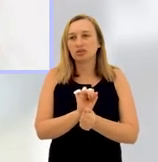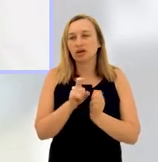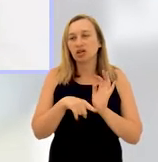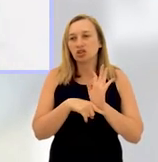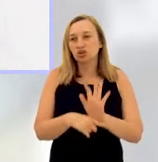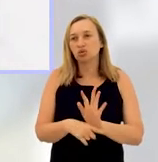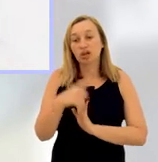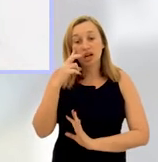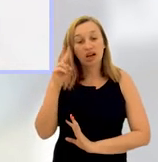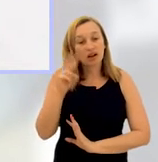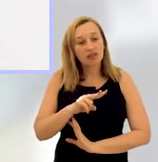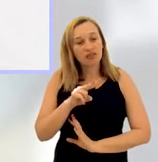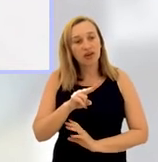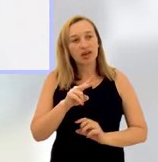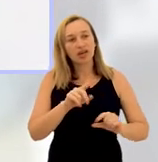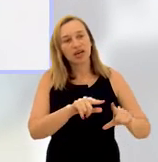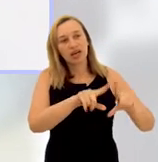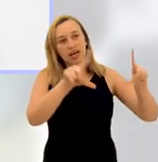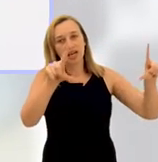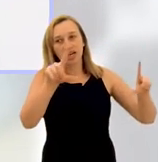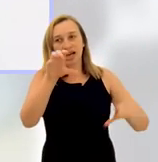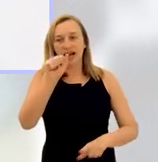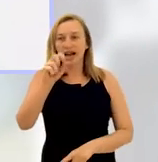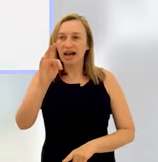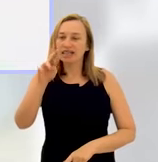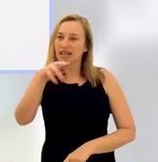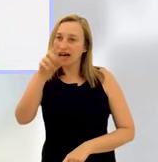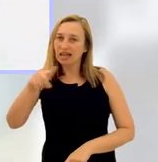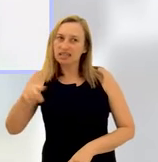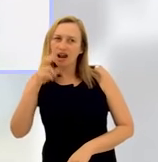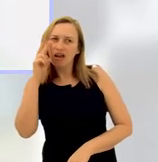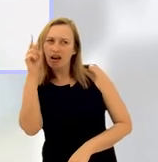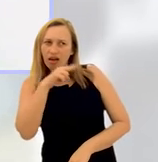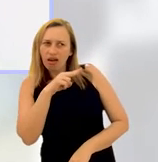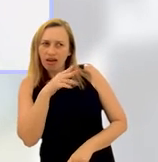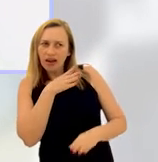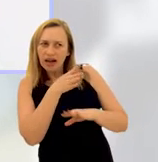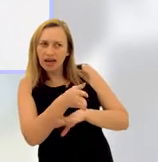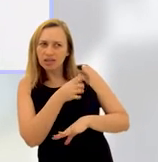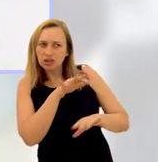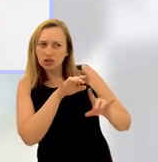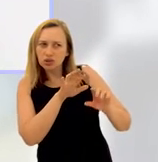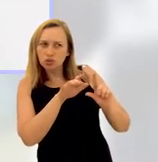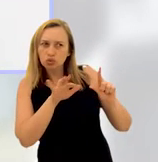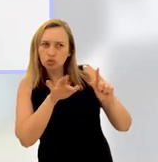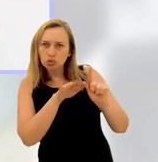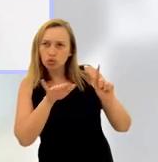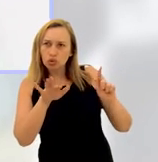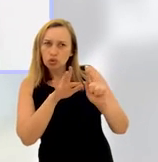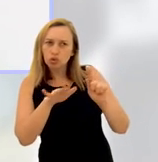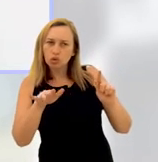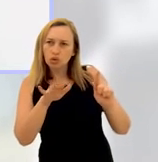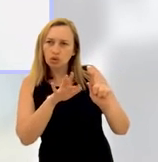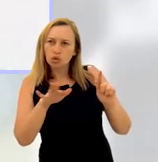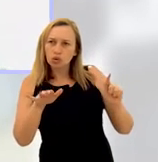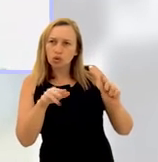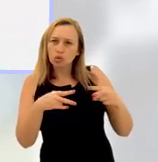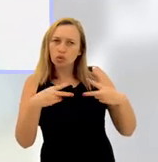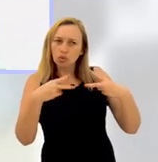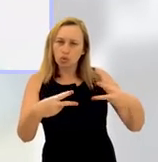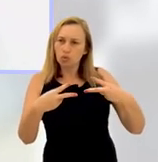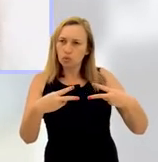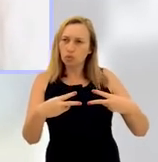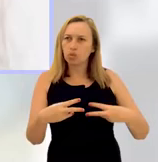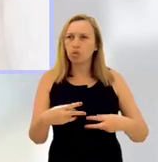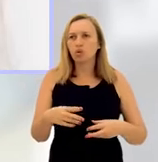atendimento na repartição pública, ela vê aquele cartaz, ela lê, ela toma curiosidade, entra no Google, acessa o link,